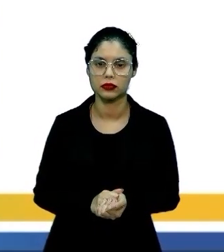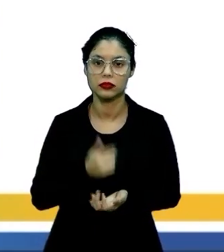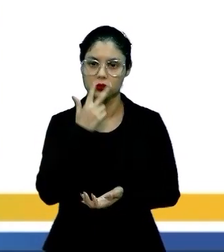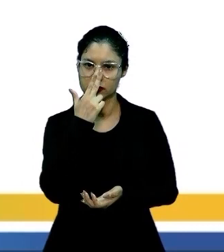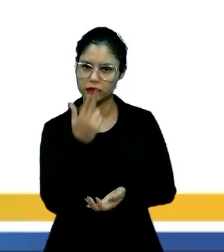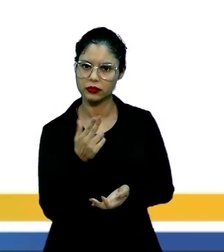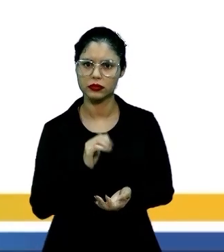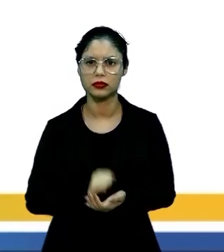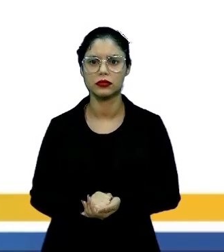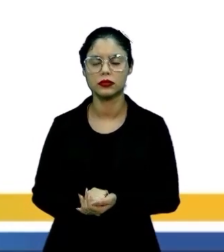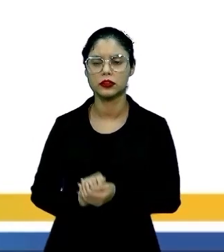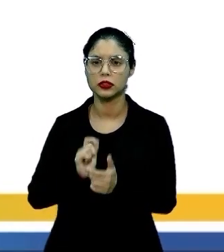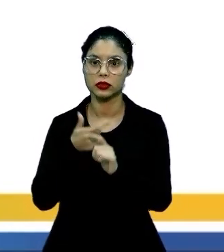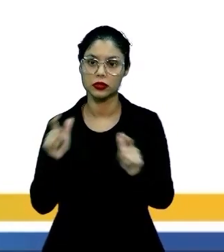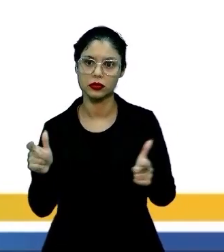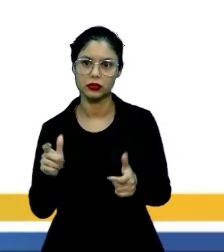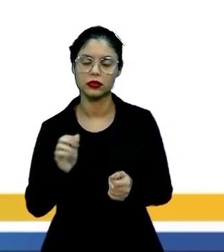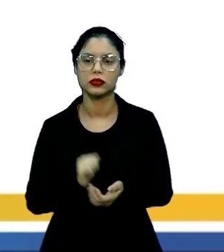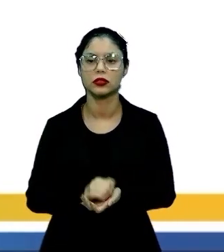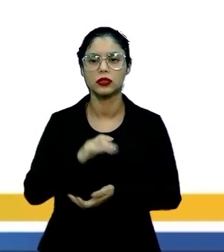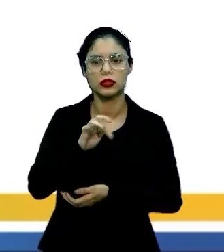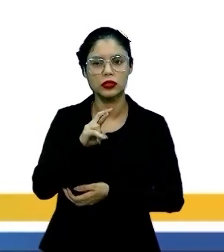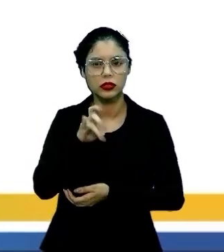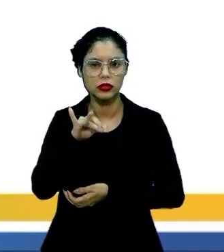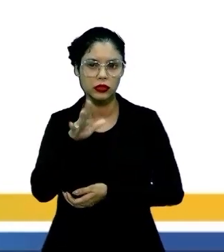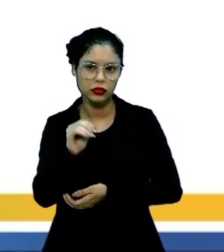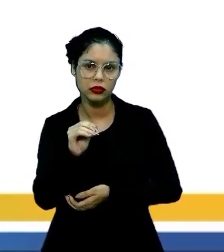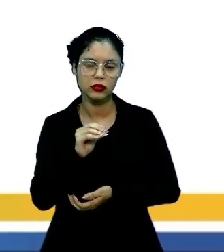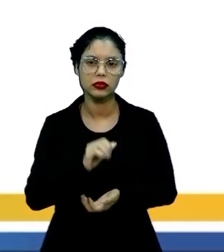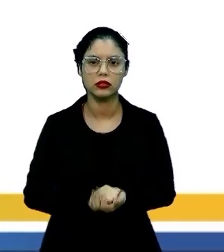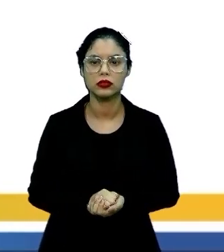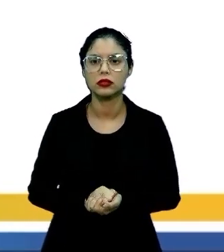Talvez pareça excessivo o escrúpulo